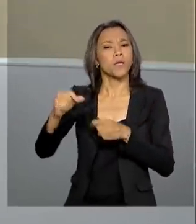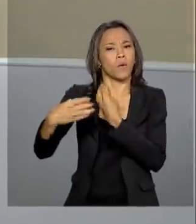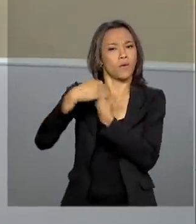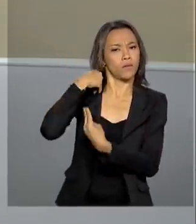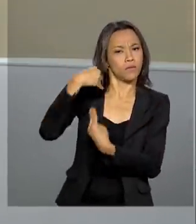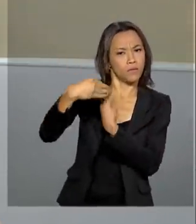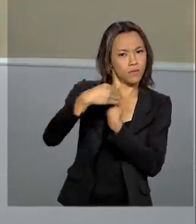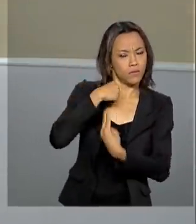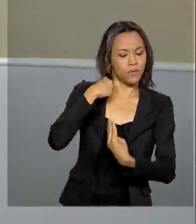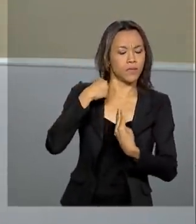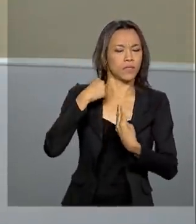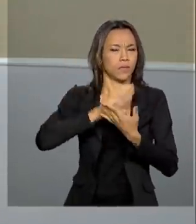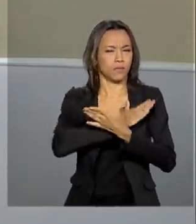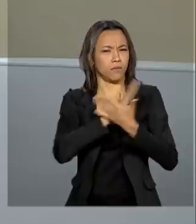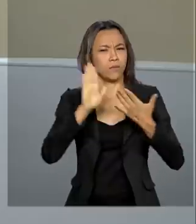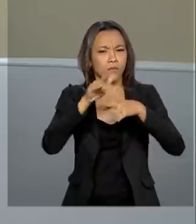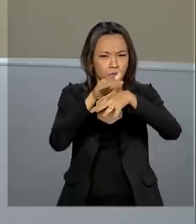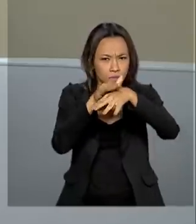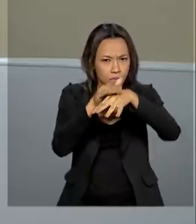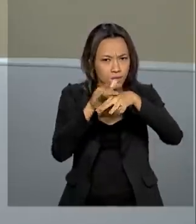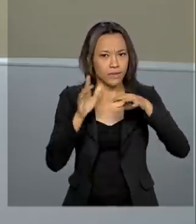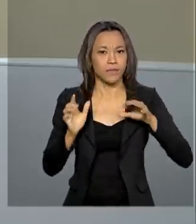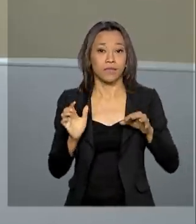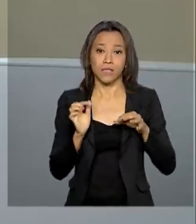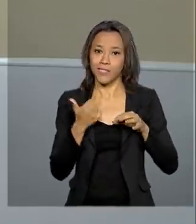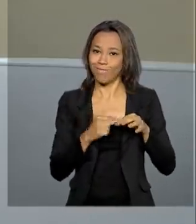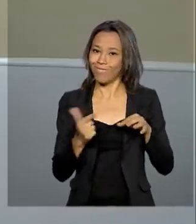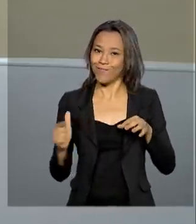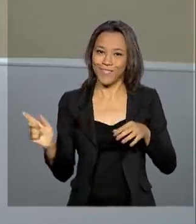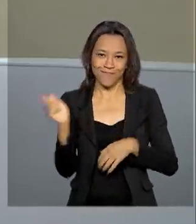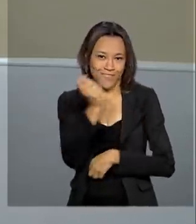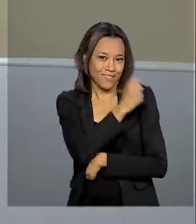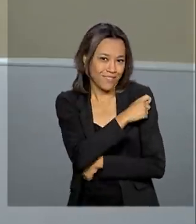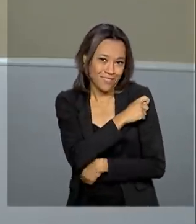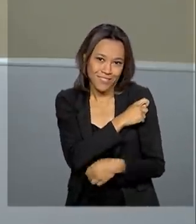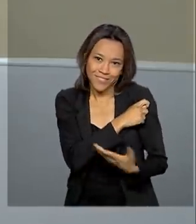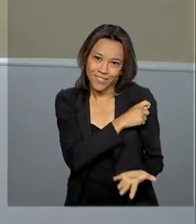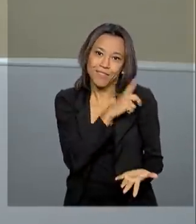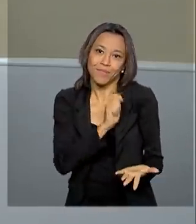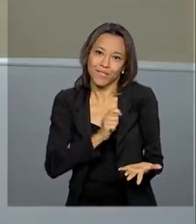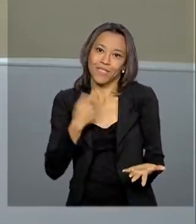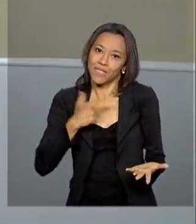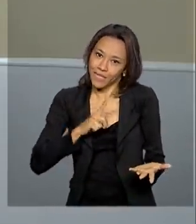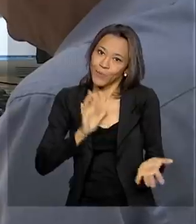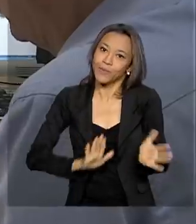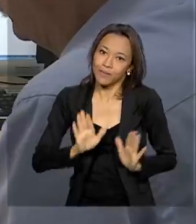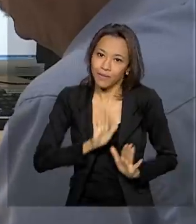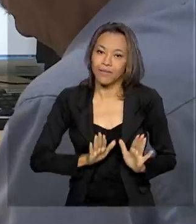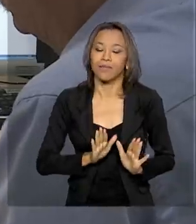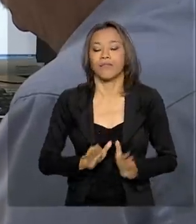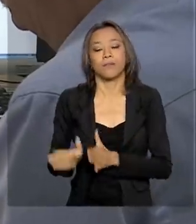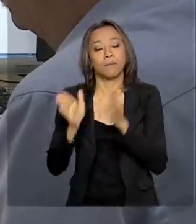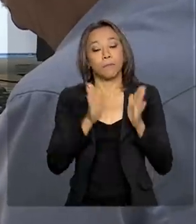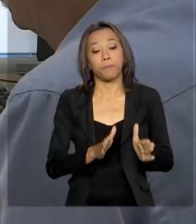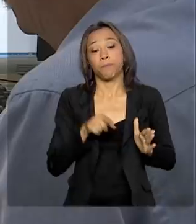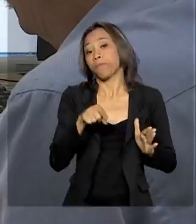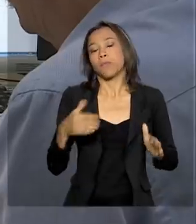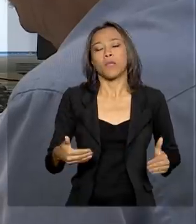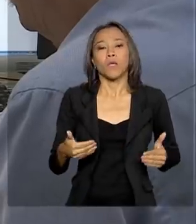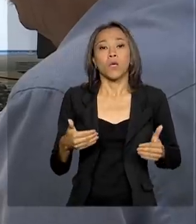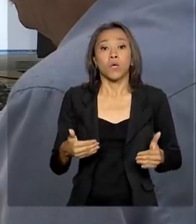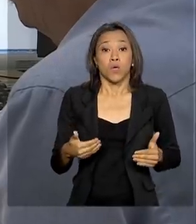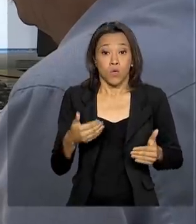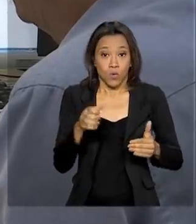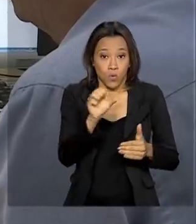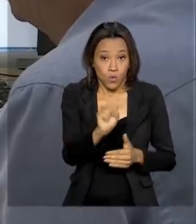algumas doenças que não têm vacina disponível e que a gente tem que tomar cuidado mesmo assim. O Sistema Único de Saúde